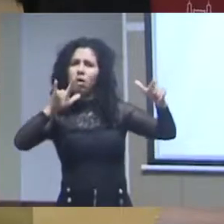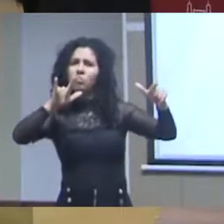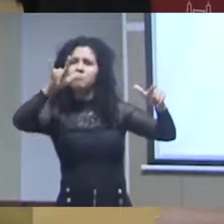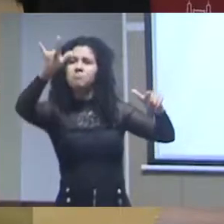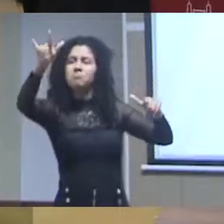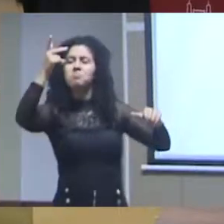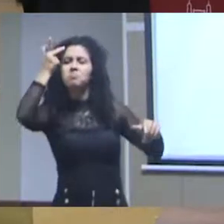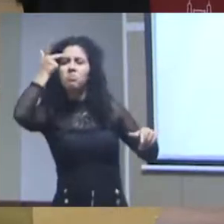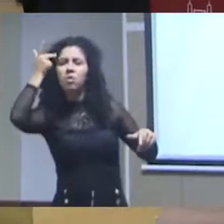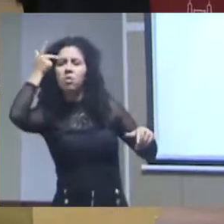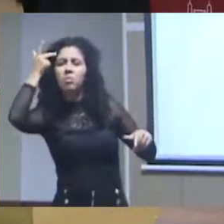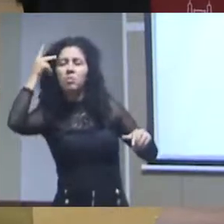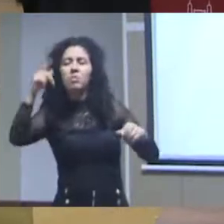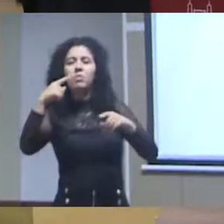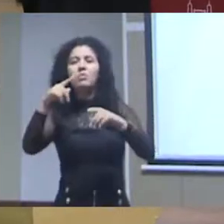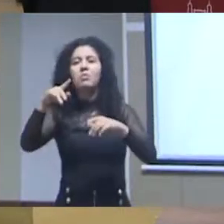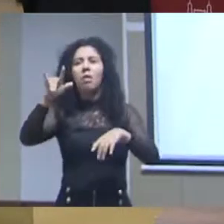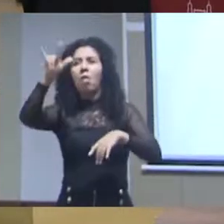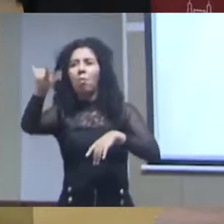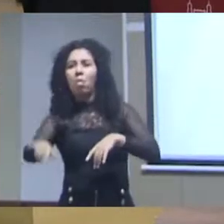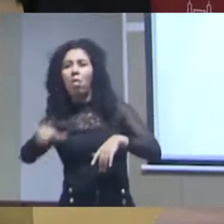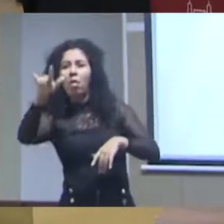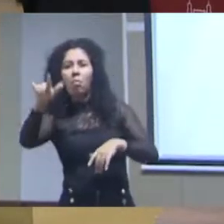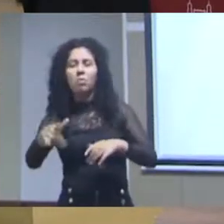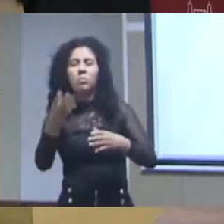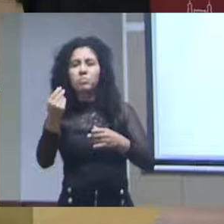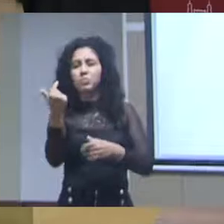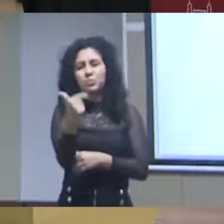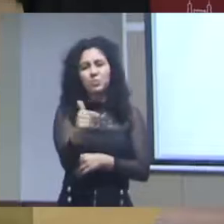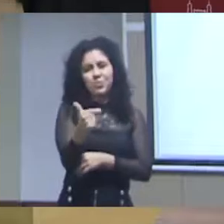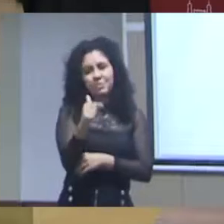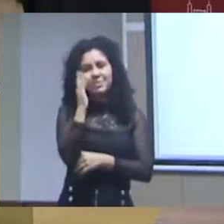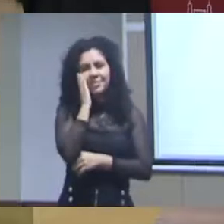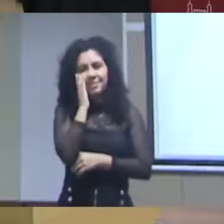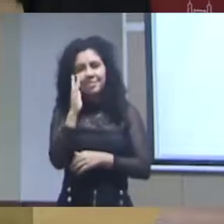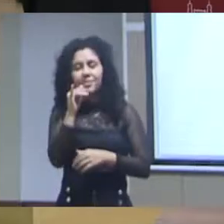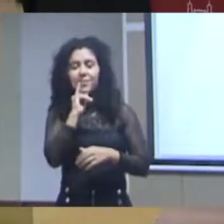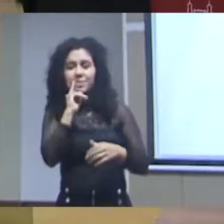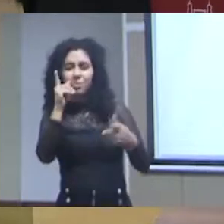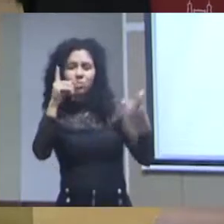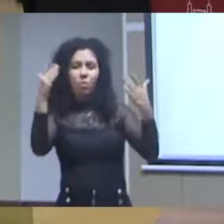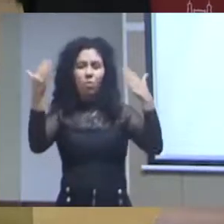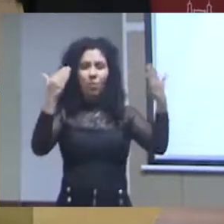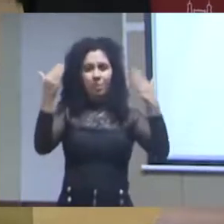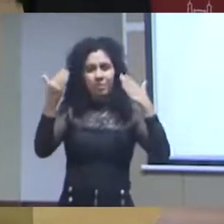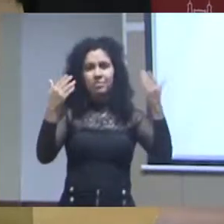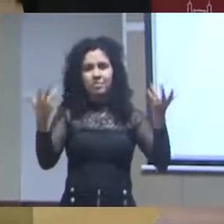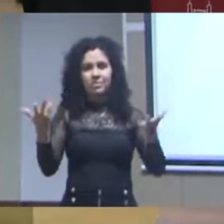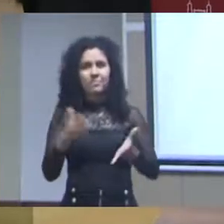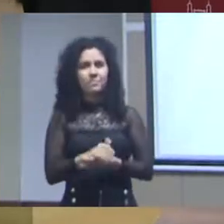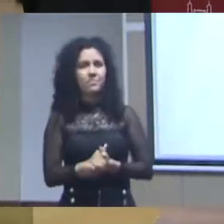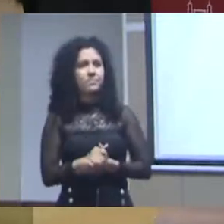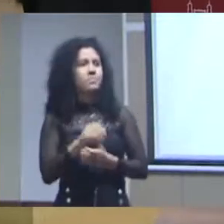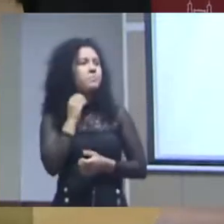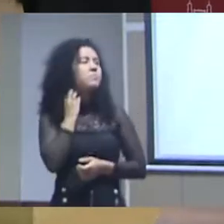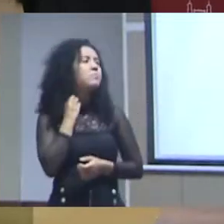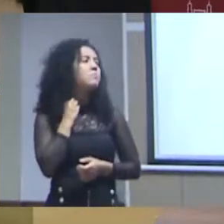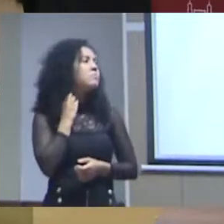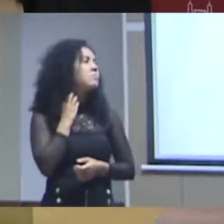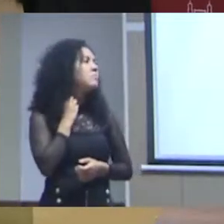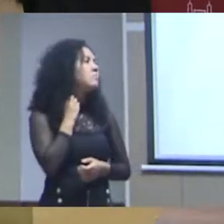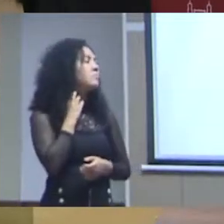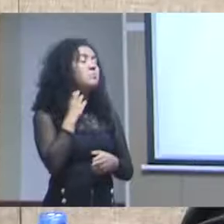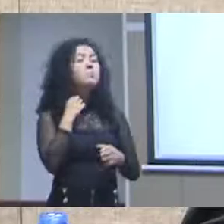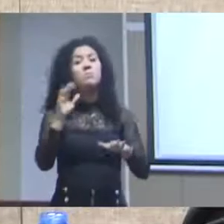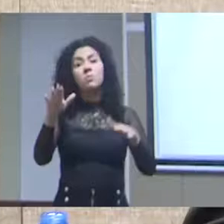bom eu gostaria sobre a questão do dessa separação do uso do dado entre setor público e setor